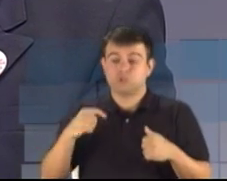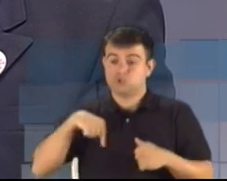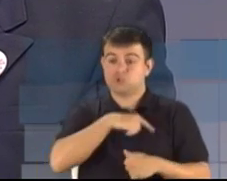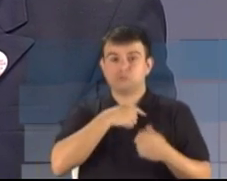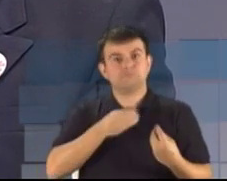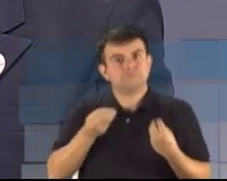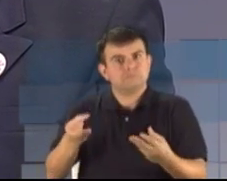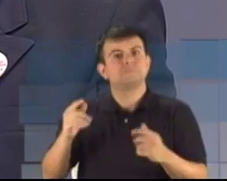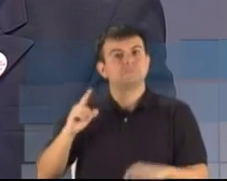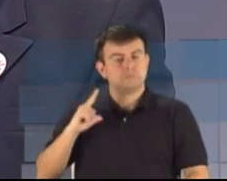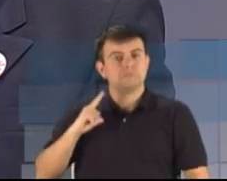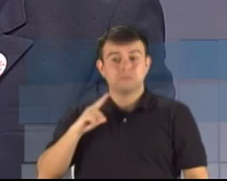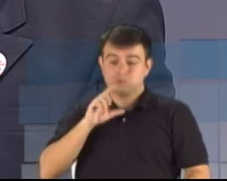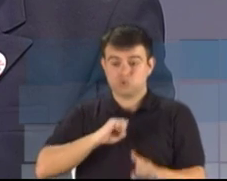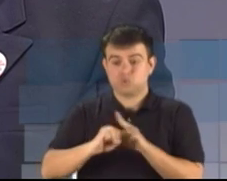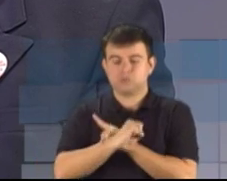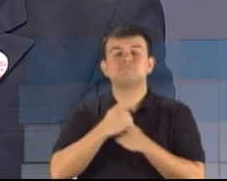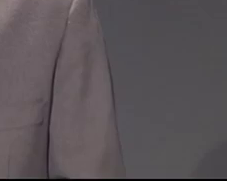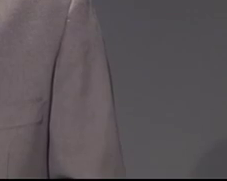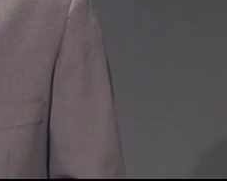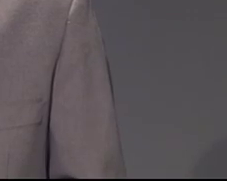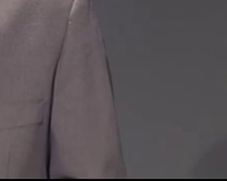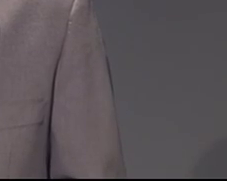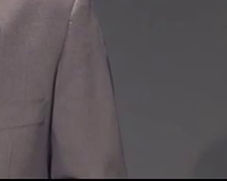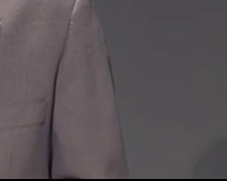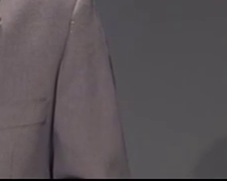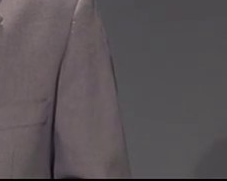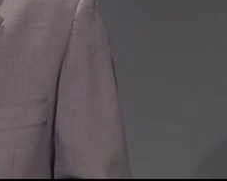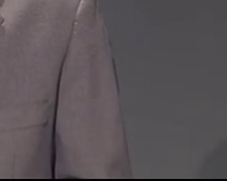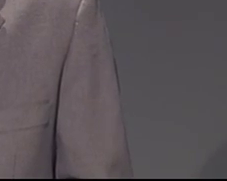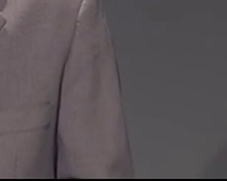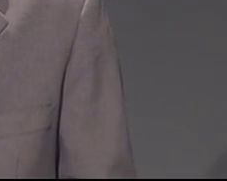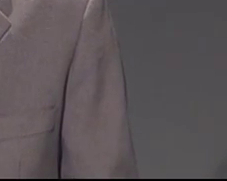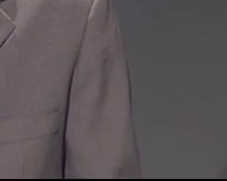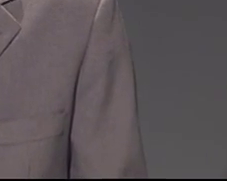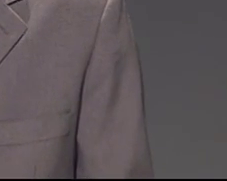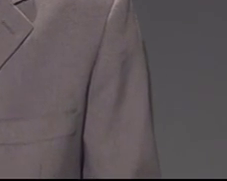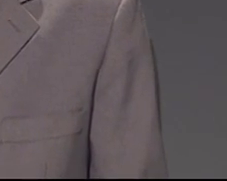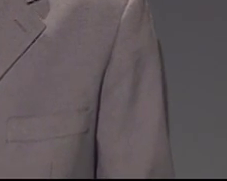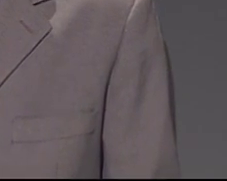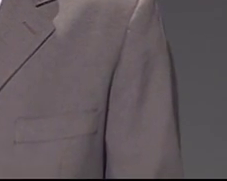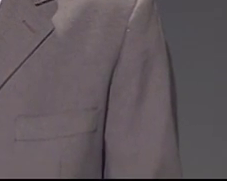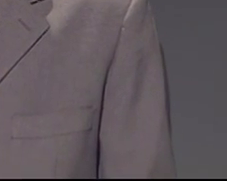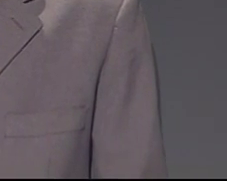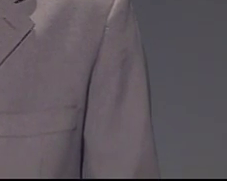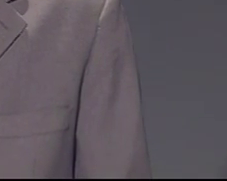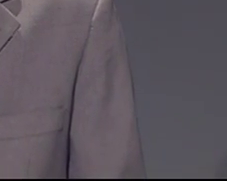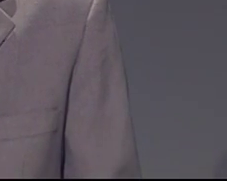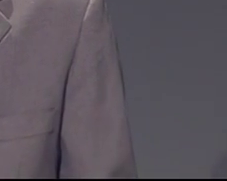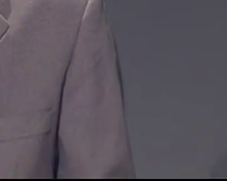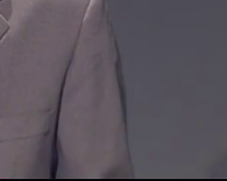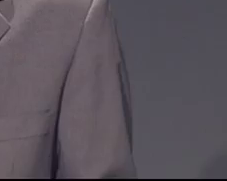nós, como sociedade, desejamos. Candidato José Paulo Cairolli, quem o senhor escolhe para responder?